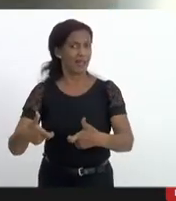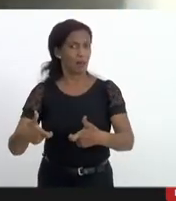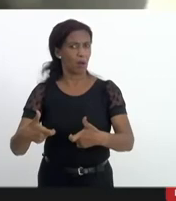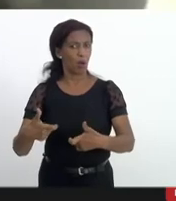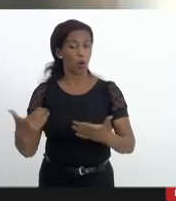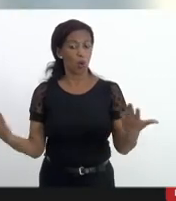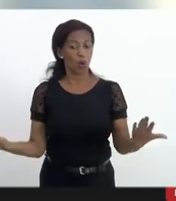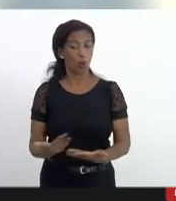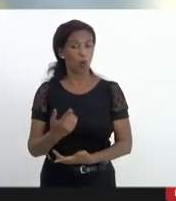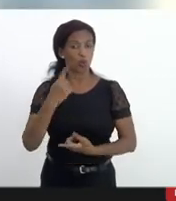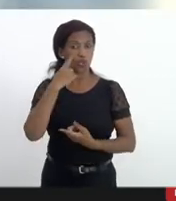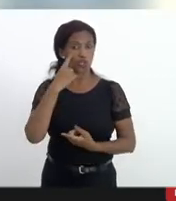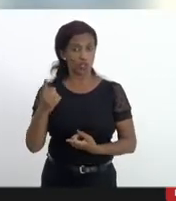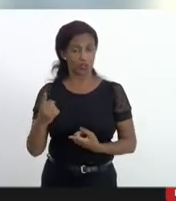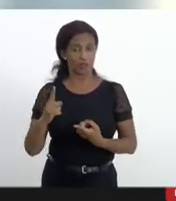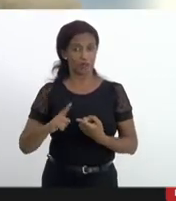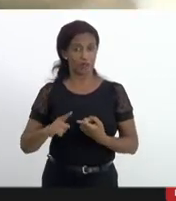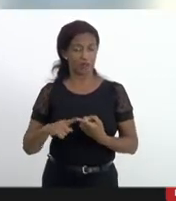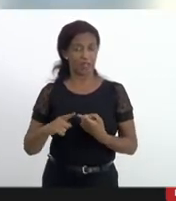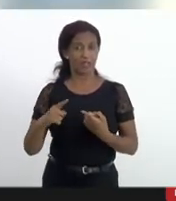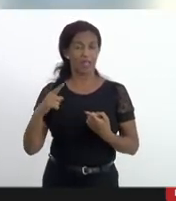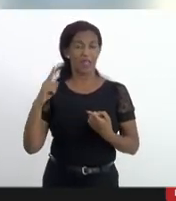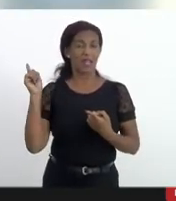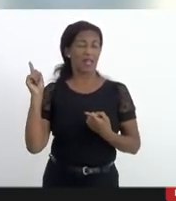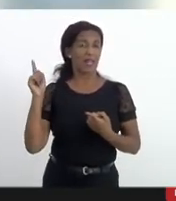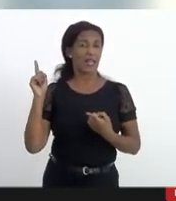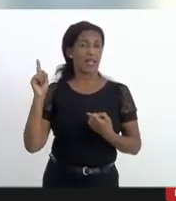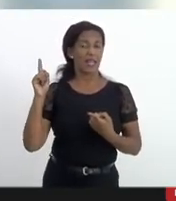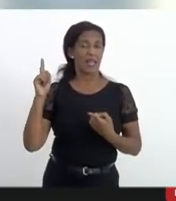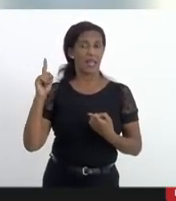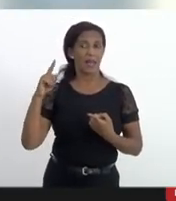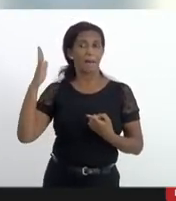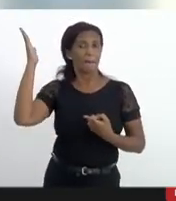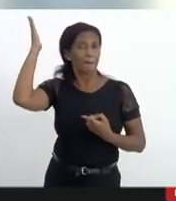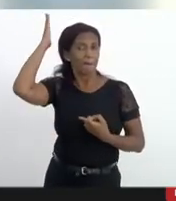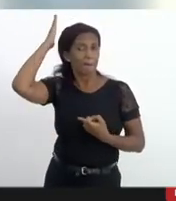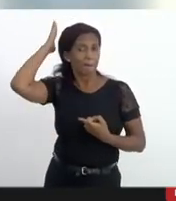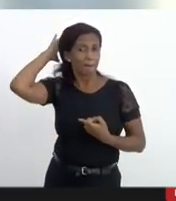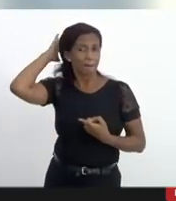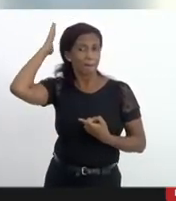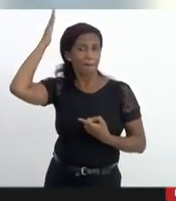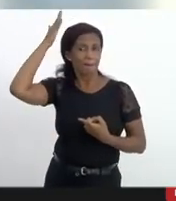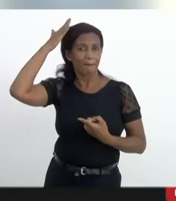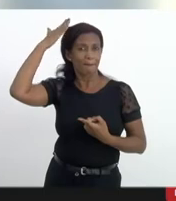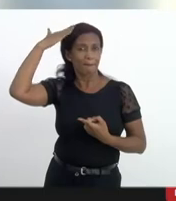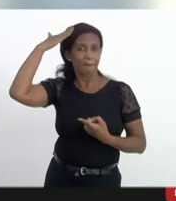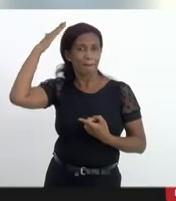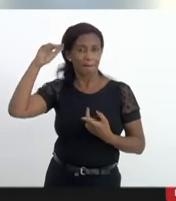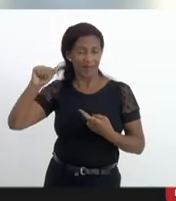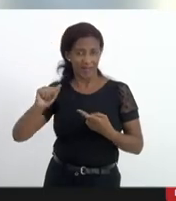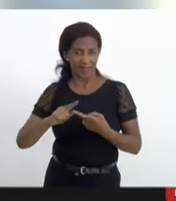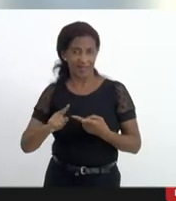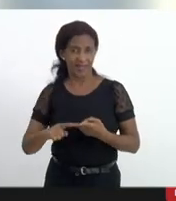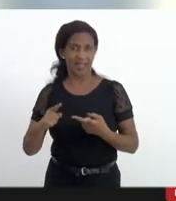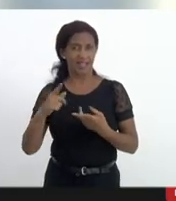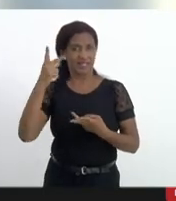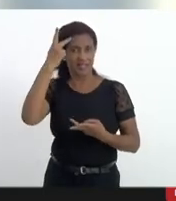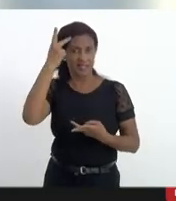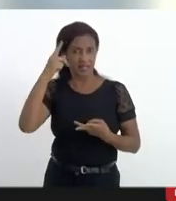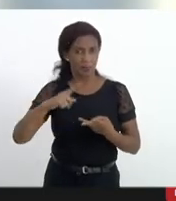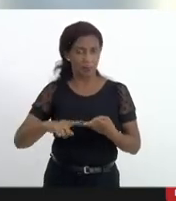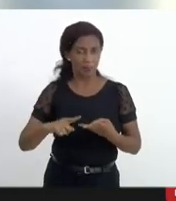verifica Santa Catarina São Paulo Paraná o Nordeste sofrendo aí com o novo cangaço em que